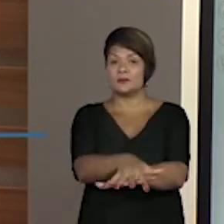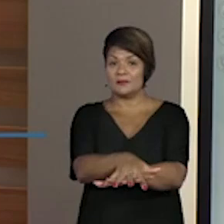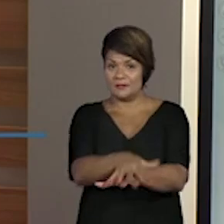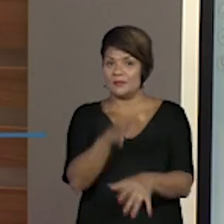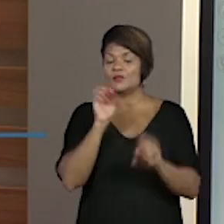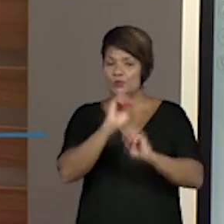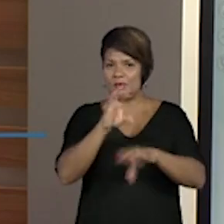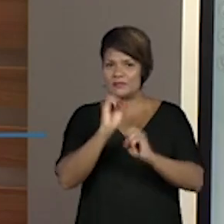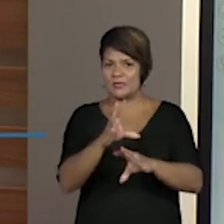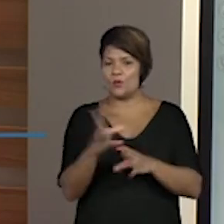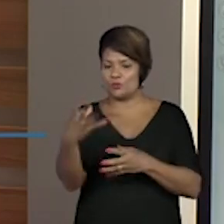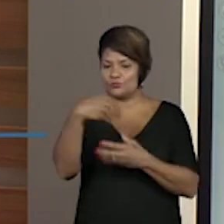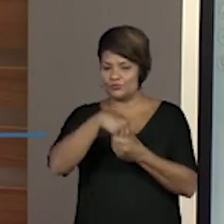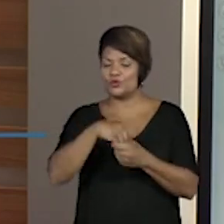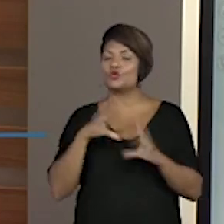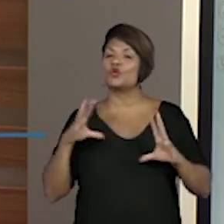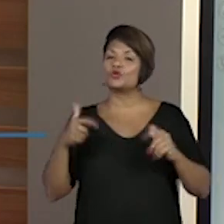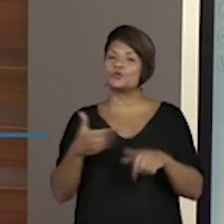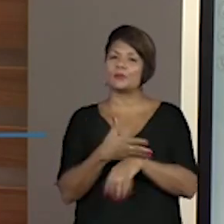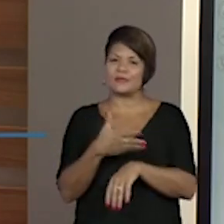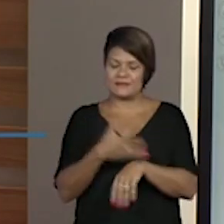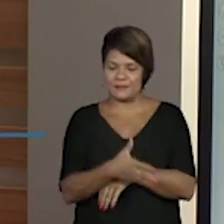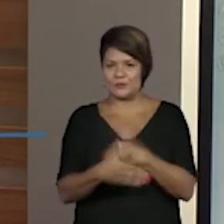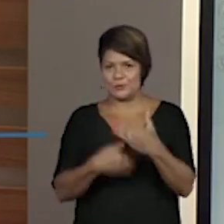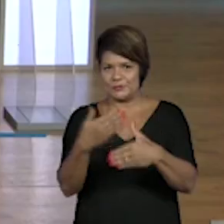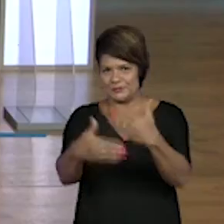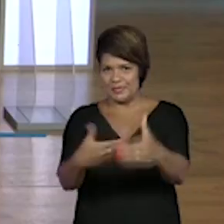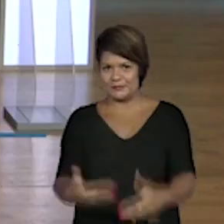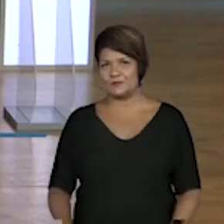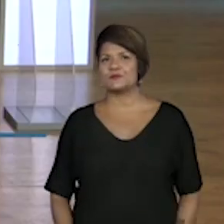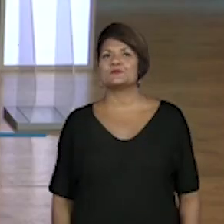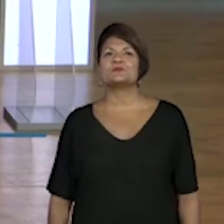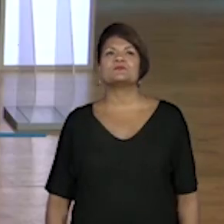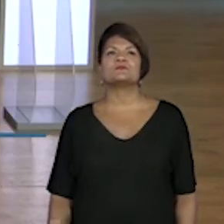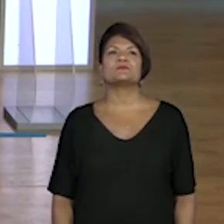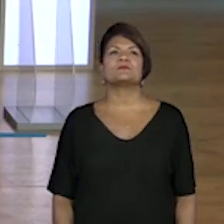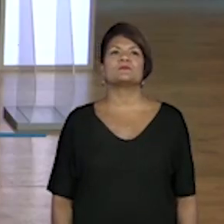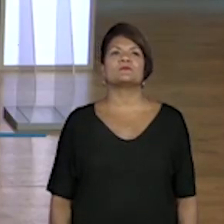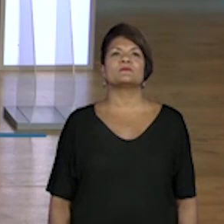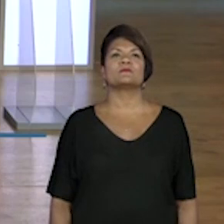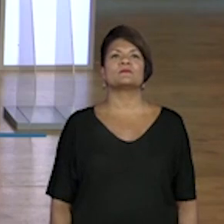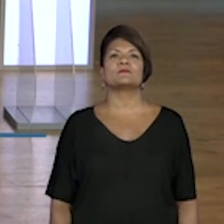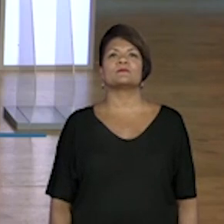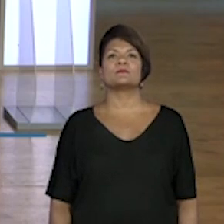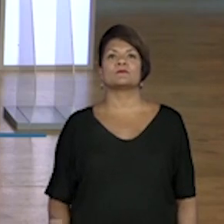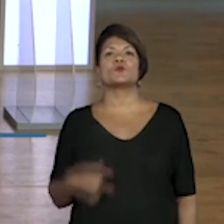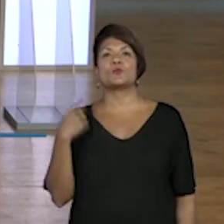realmente fazem parte do processo. Vamos pular, professora? Vamos.